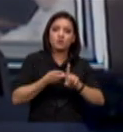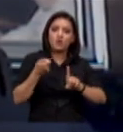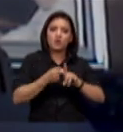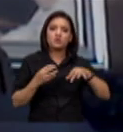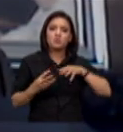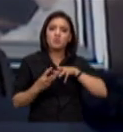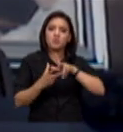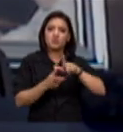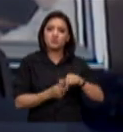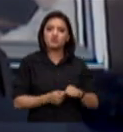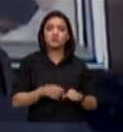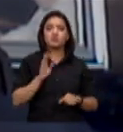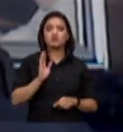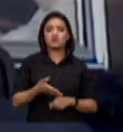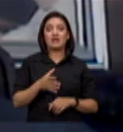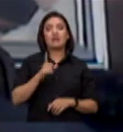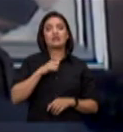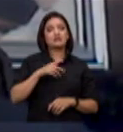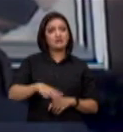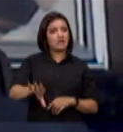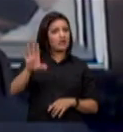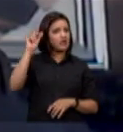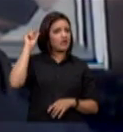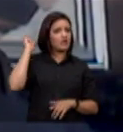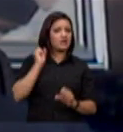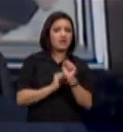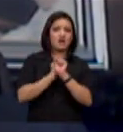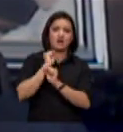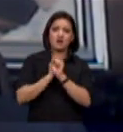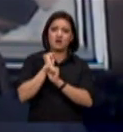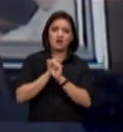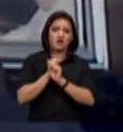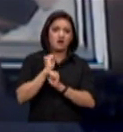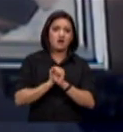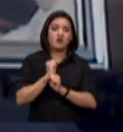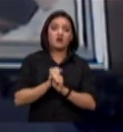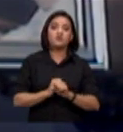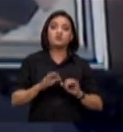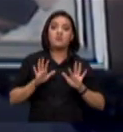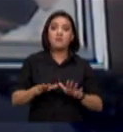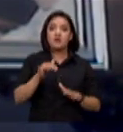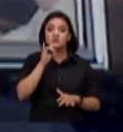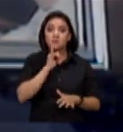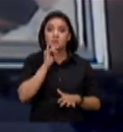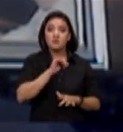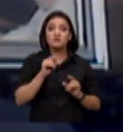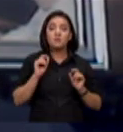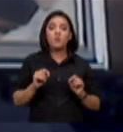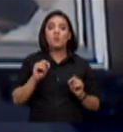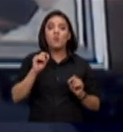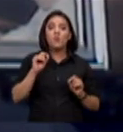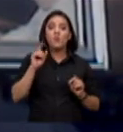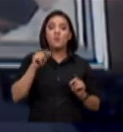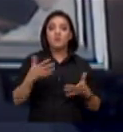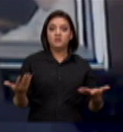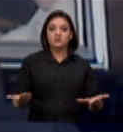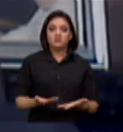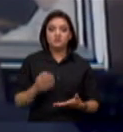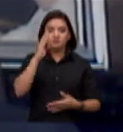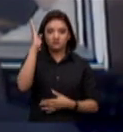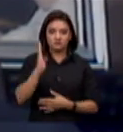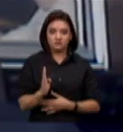três séculos de idade enquanto doutrina. as cooperativas são instrumentos dessa doutrina. Mas eu tenho uma ideia do que é o cooperativismo no mundo hoje.